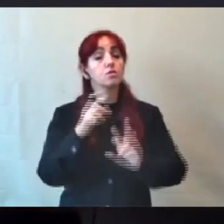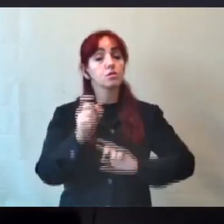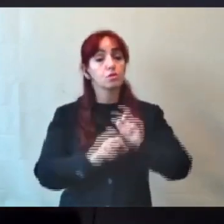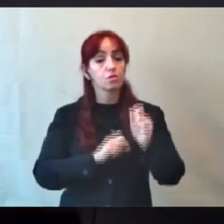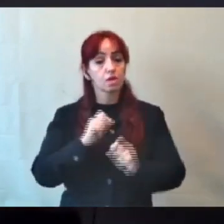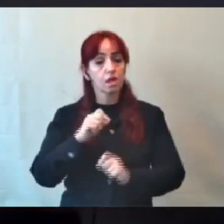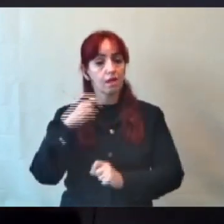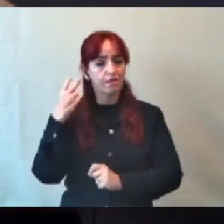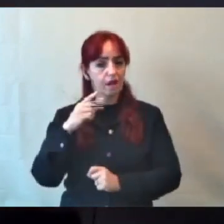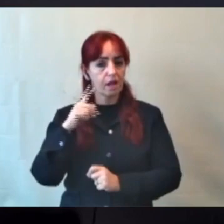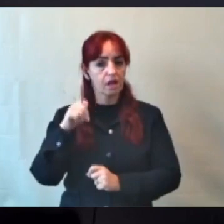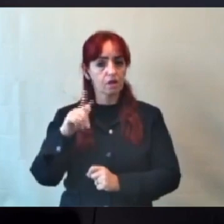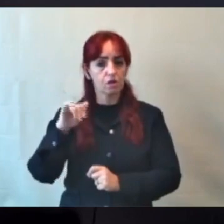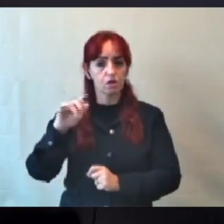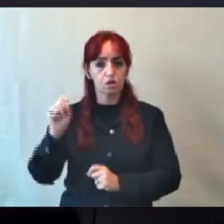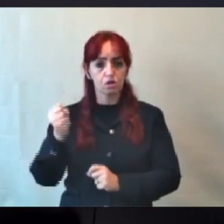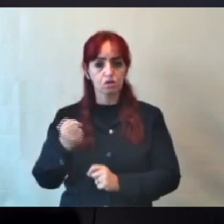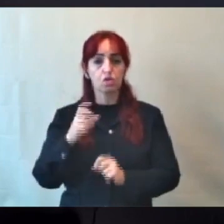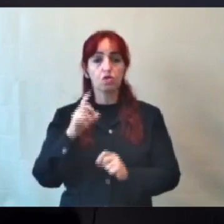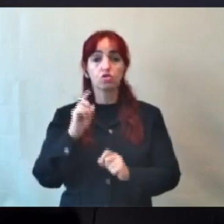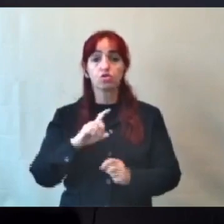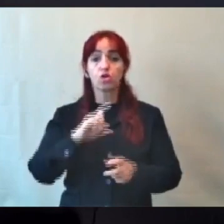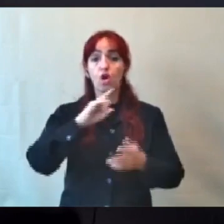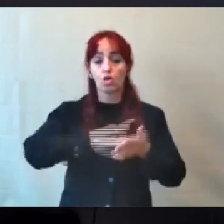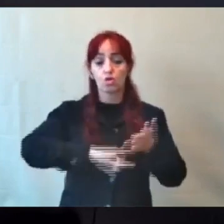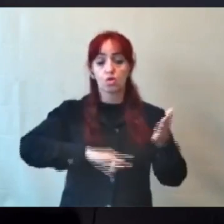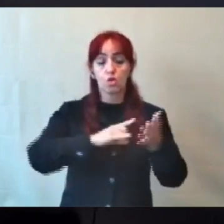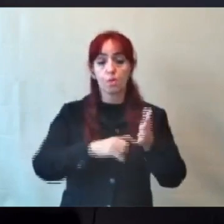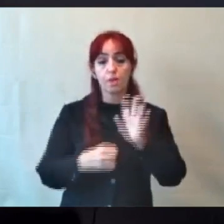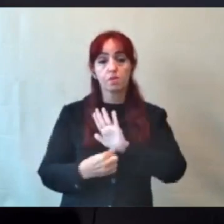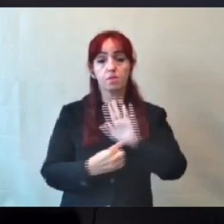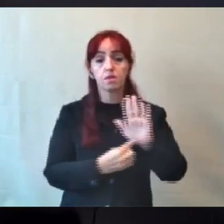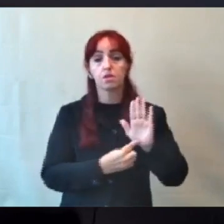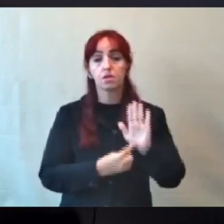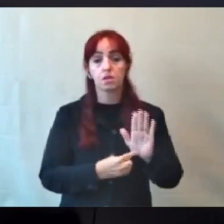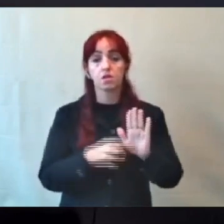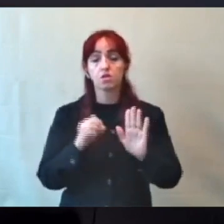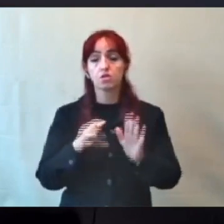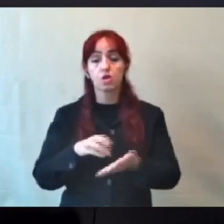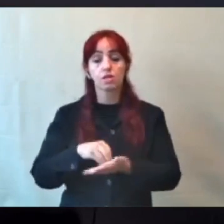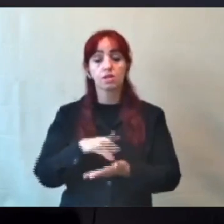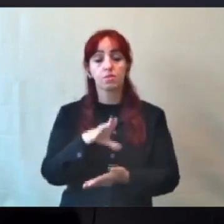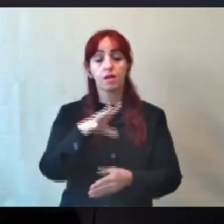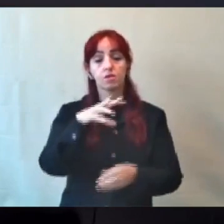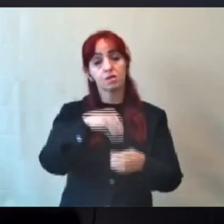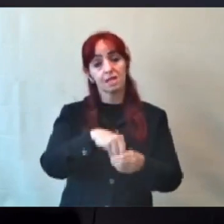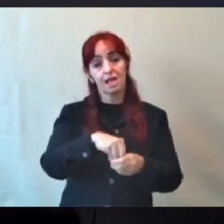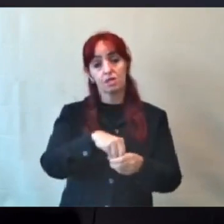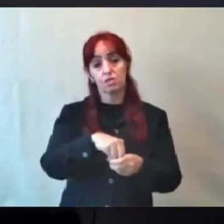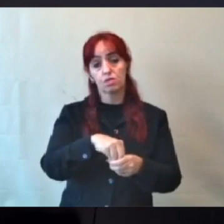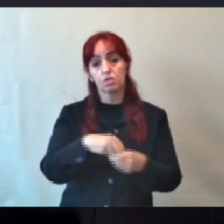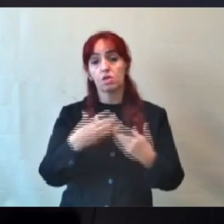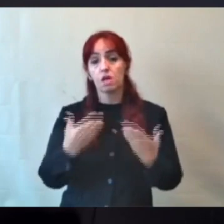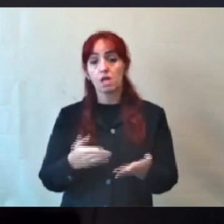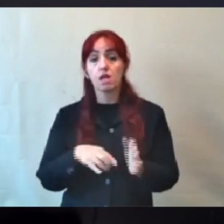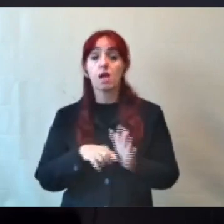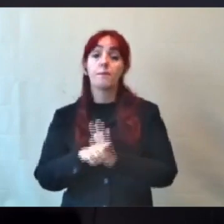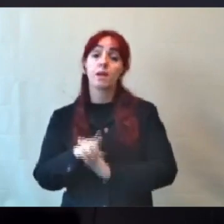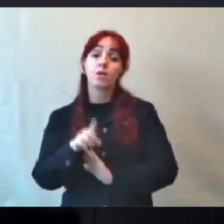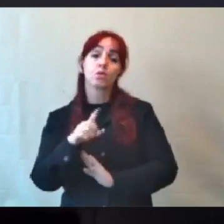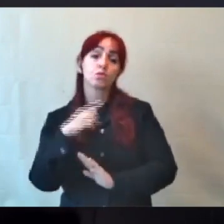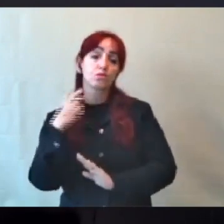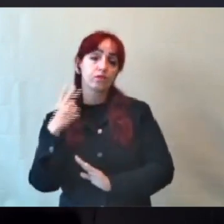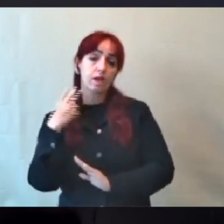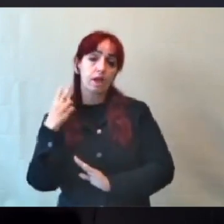secretário estava somente inscrito despachos internos. E aí fica a pergunta, vereador Jorge, vereador